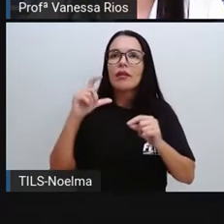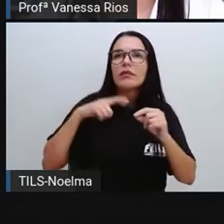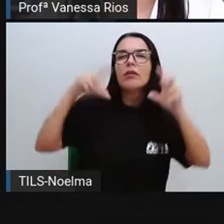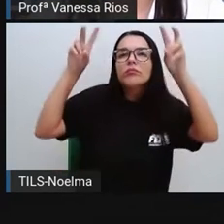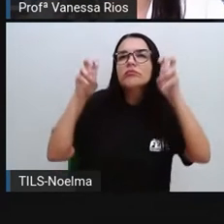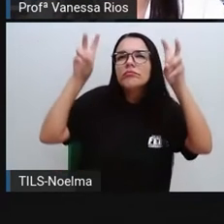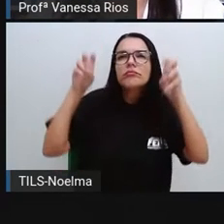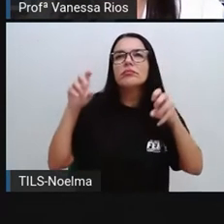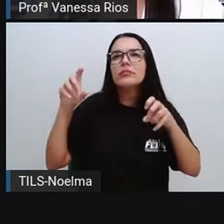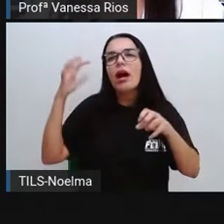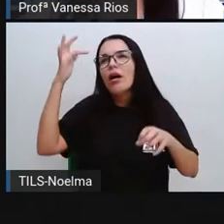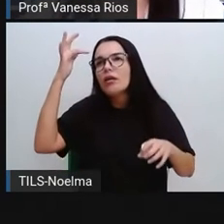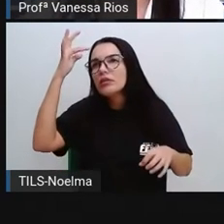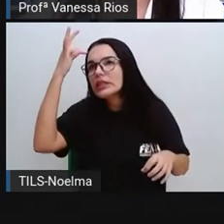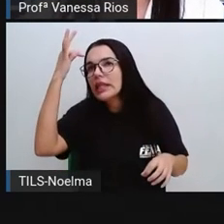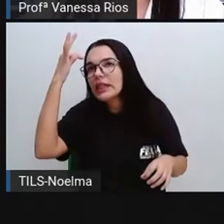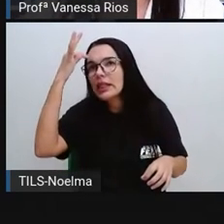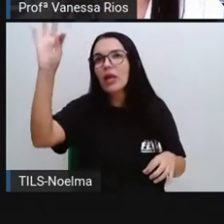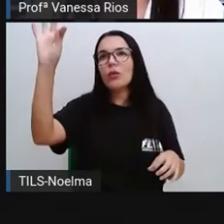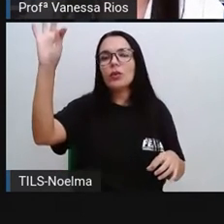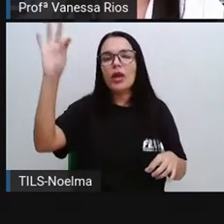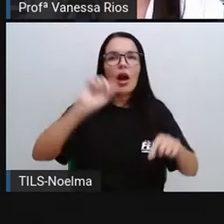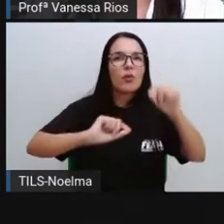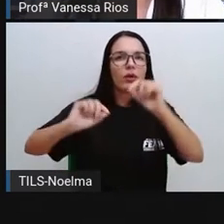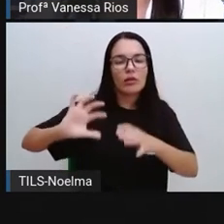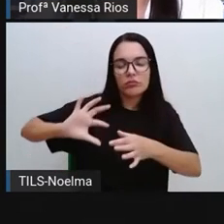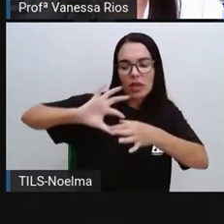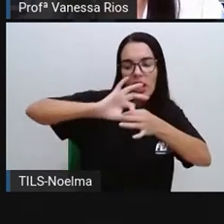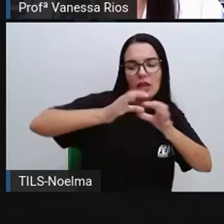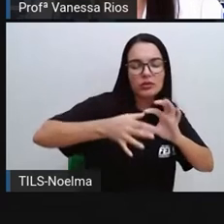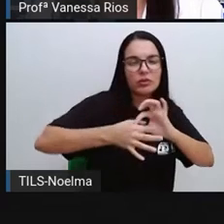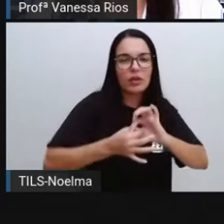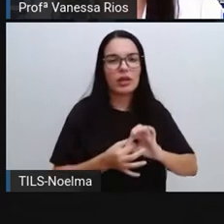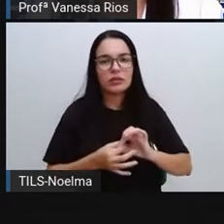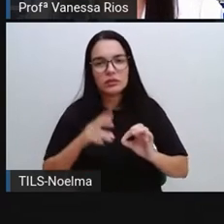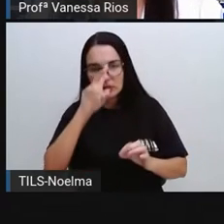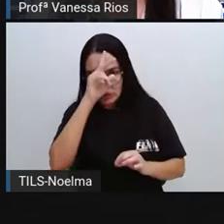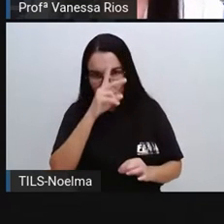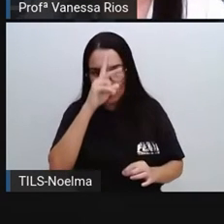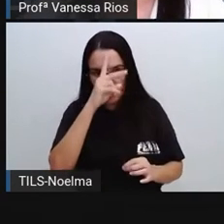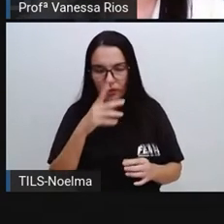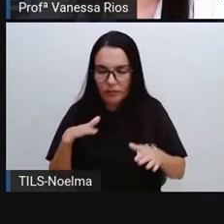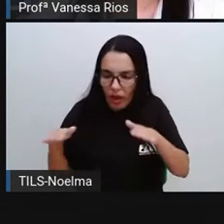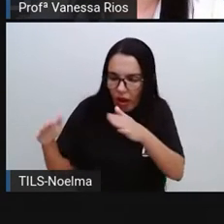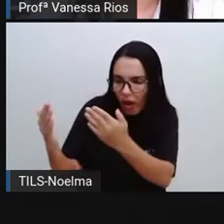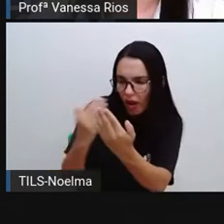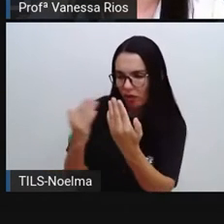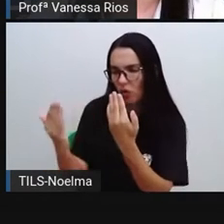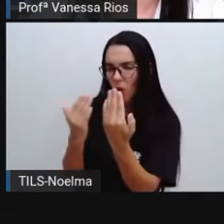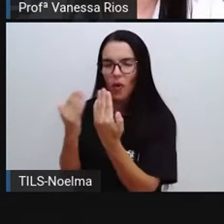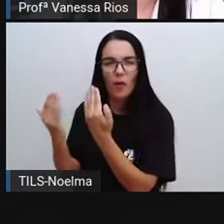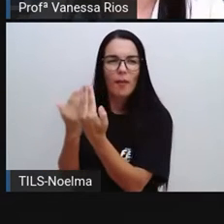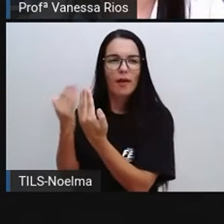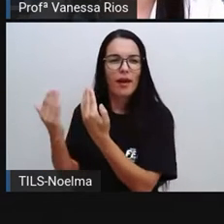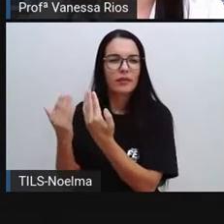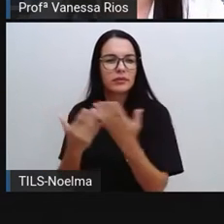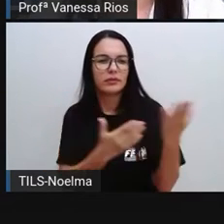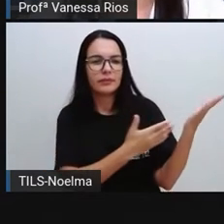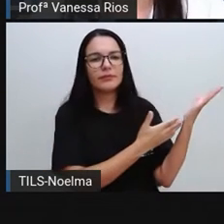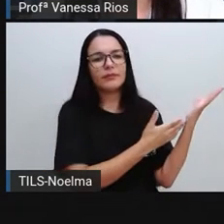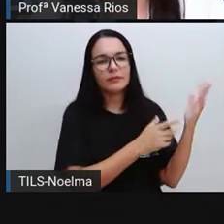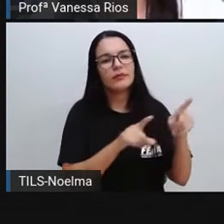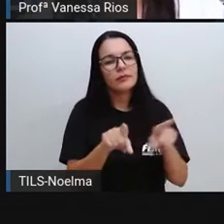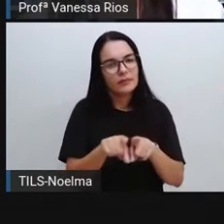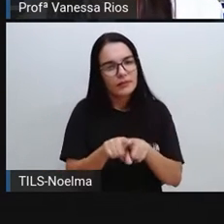relacionadas a diversas ações, diversas situações da história. E uma dessas situações é a questão